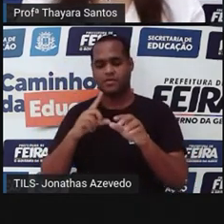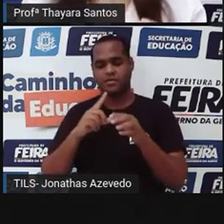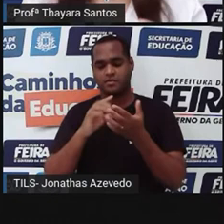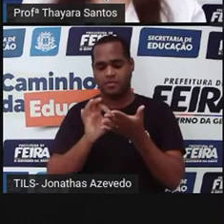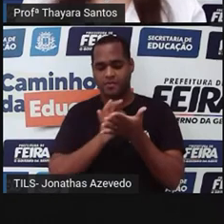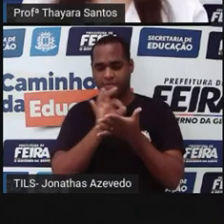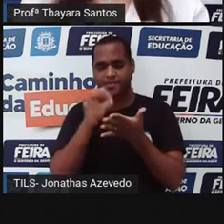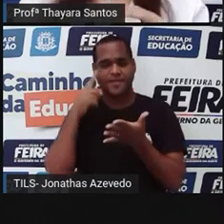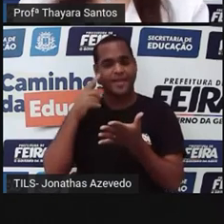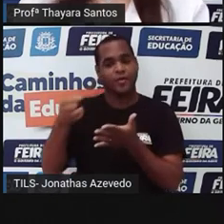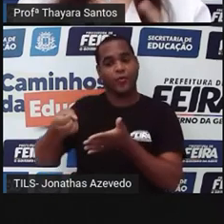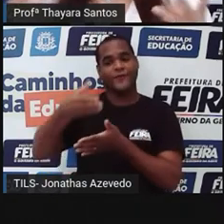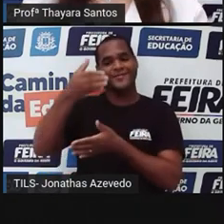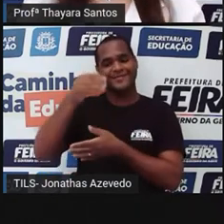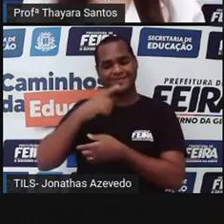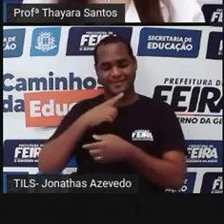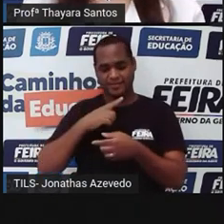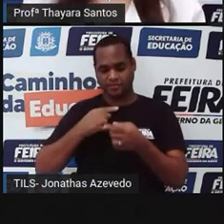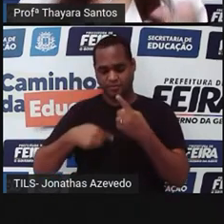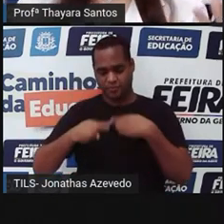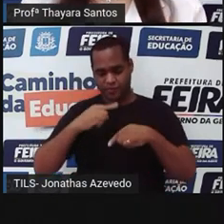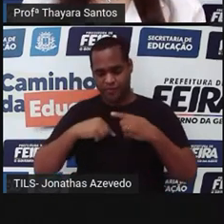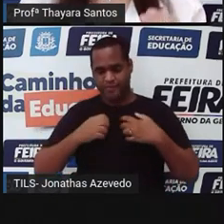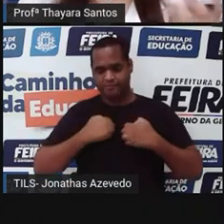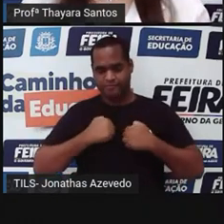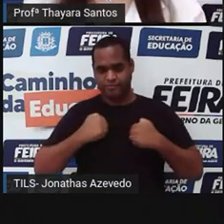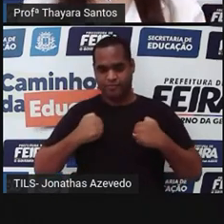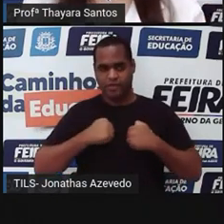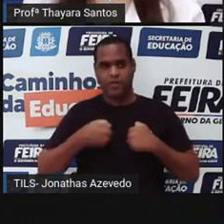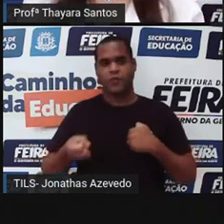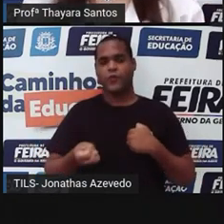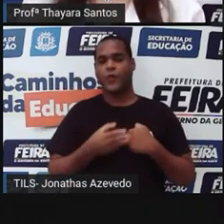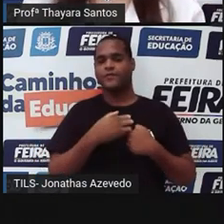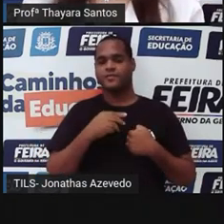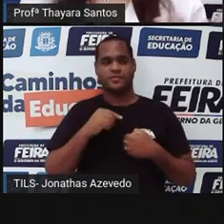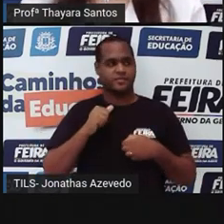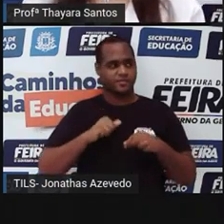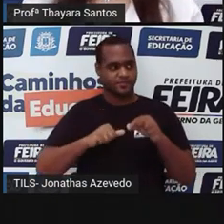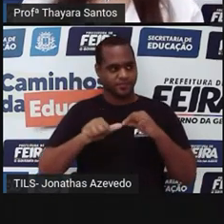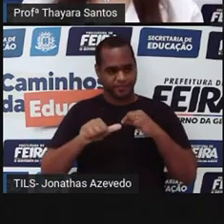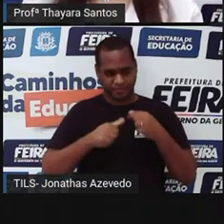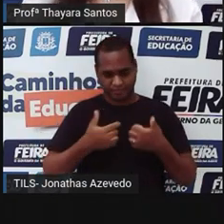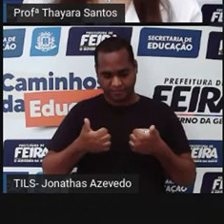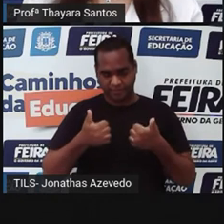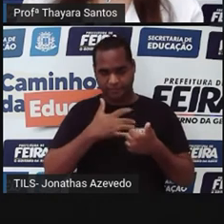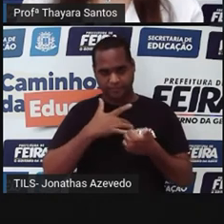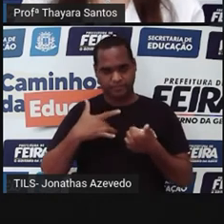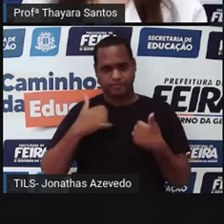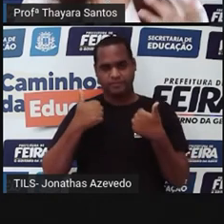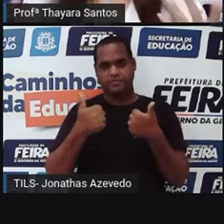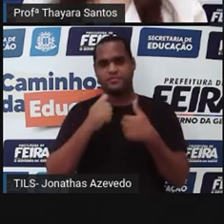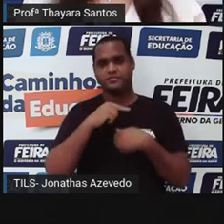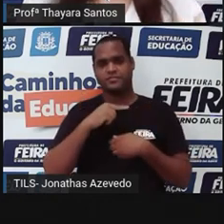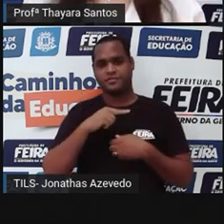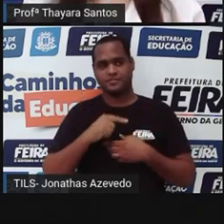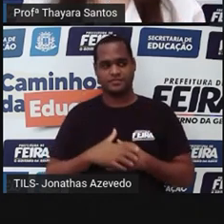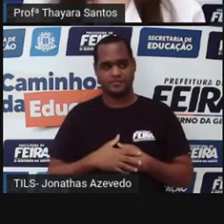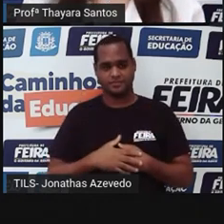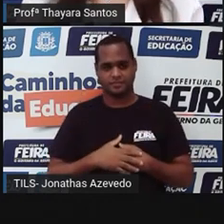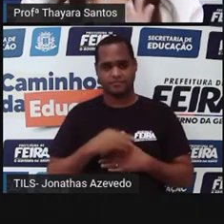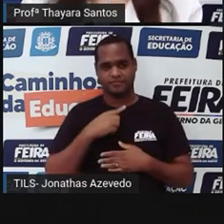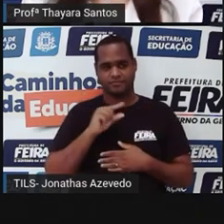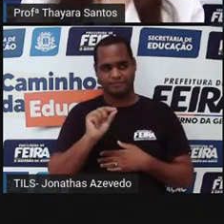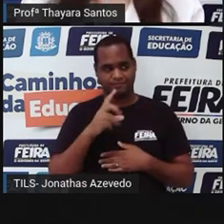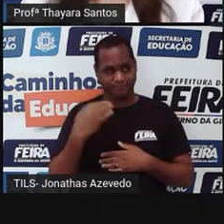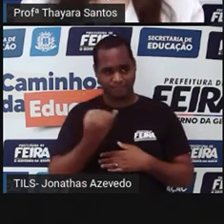pulmão para que elas possam tratar aquele pulmão e fazer um pulmão novo ali, saudável para aquela pessoa. Qual é a grande questão